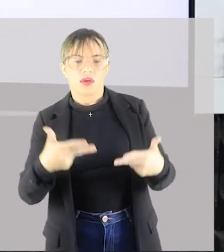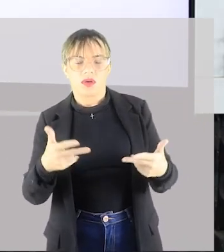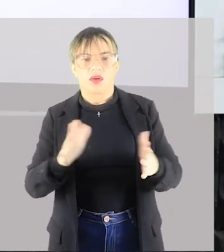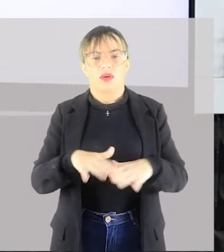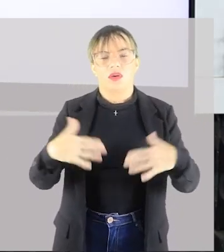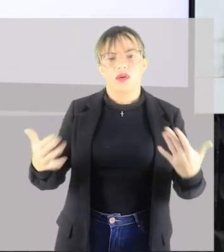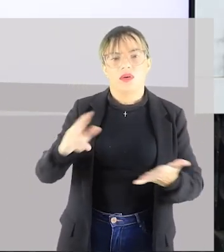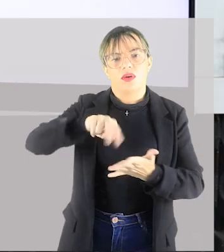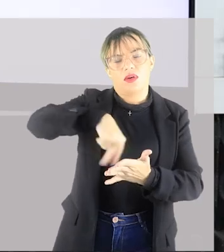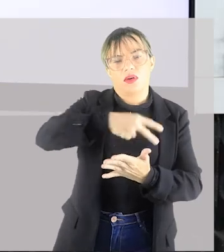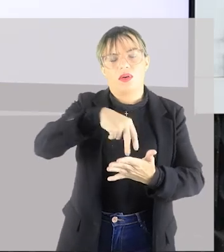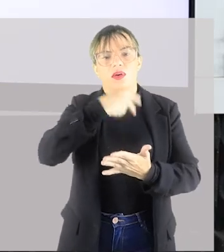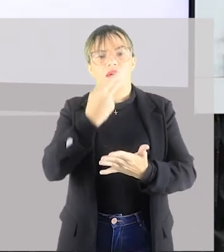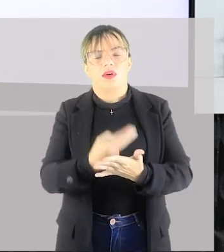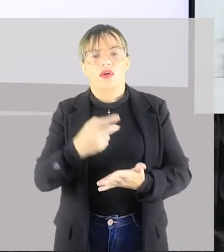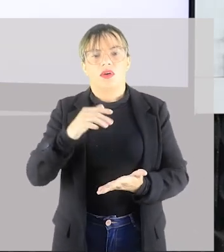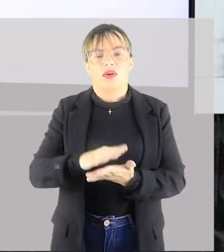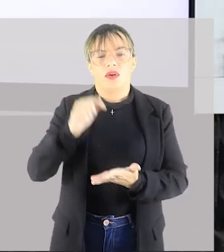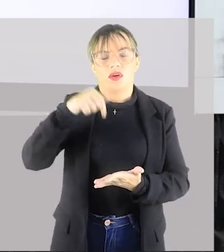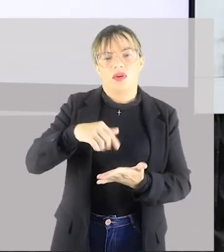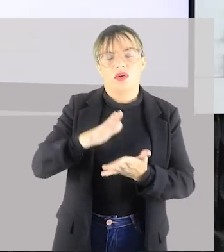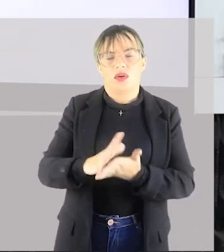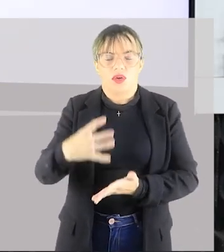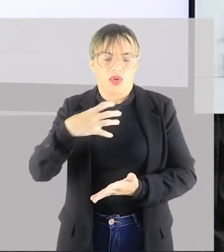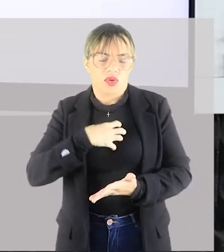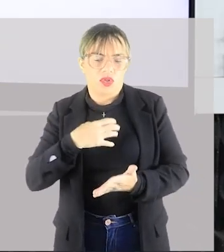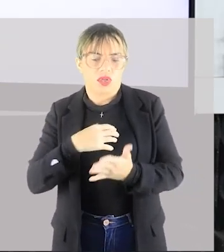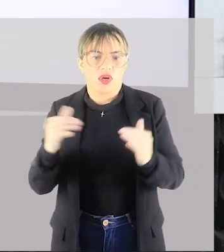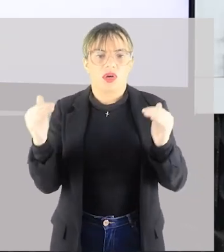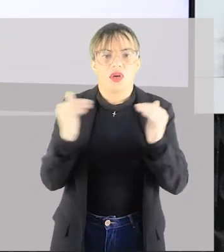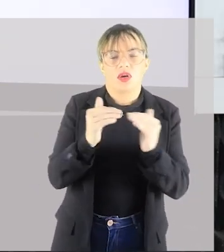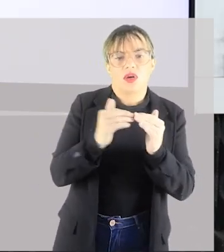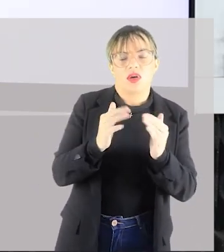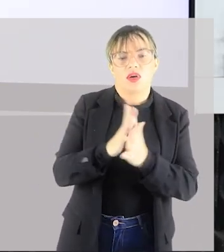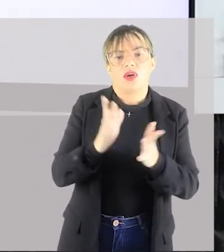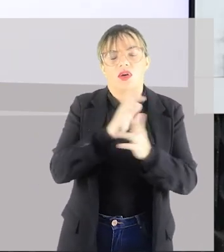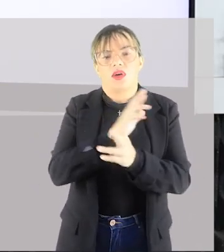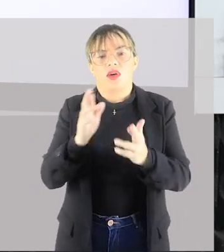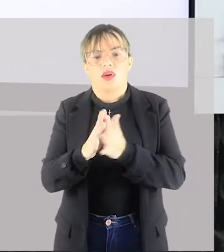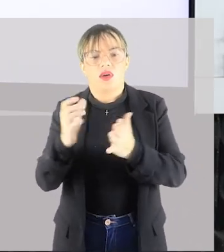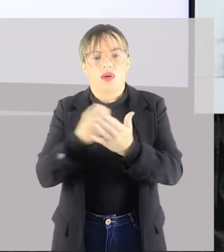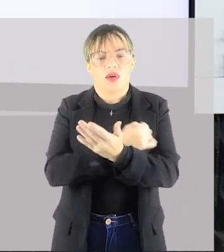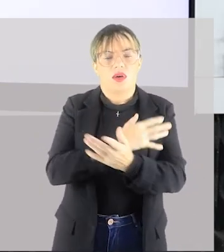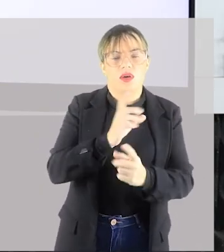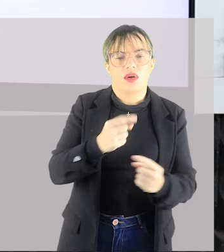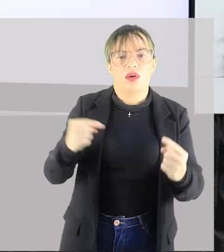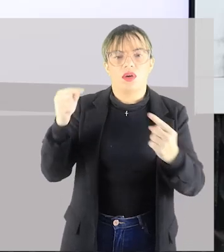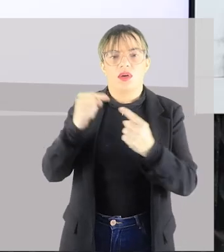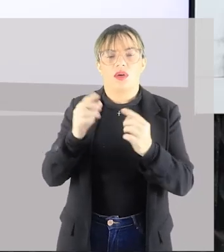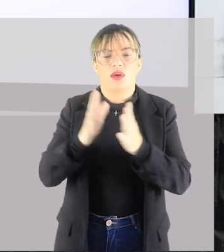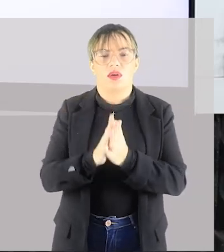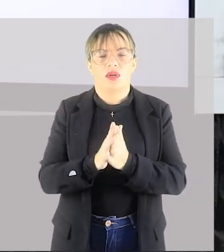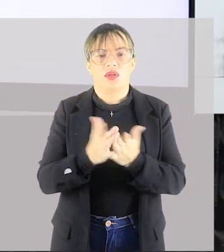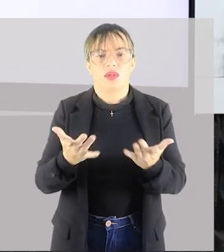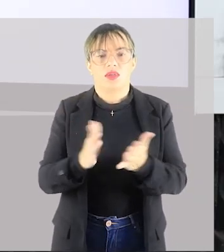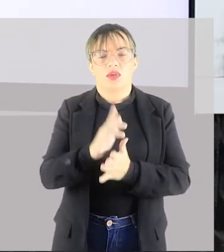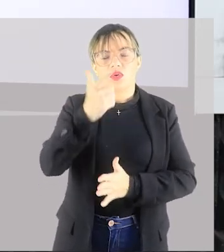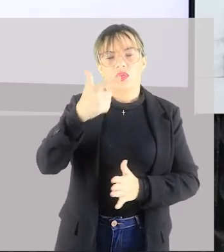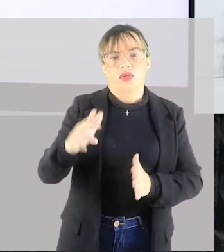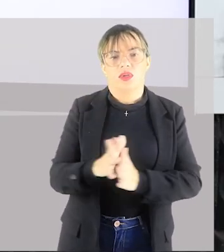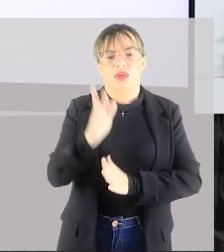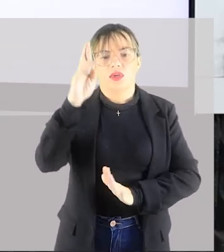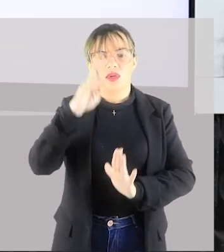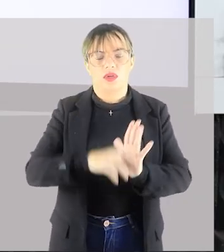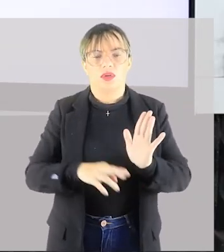vários passos de acordo com os seus sentimentos, de acordo com os seus objetivos, não tem uma regra para eles criarem aquele espaço,